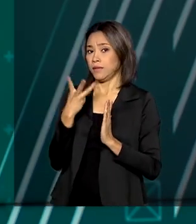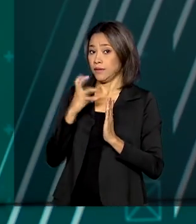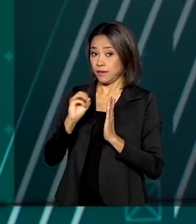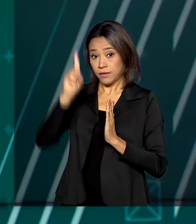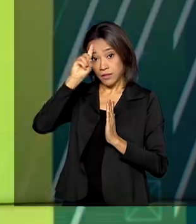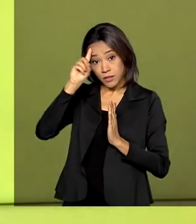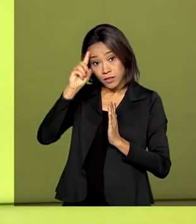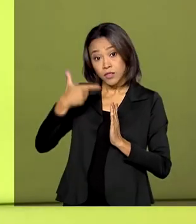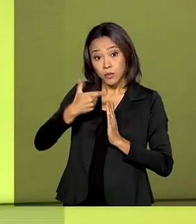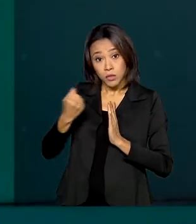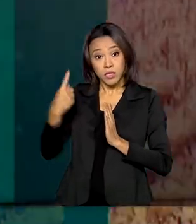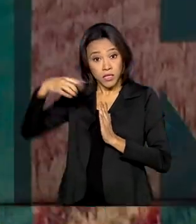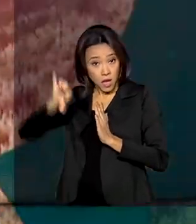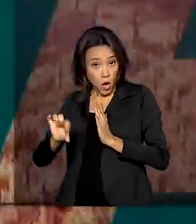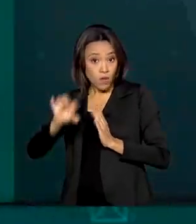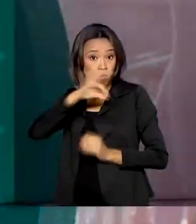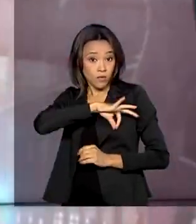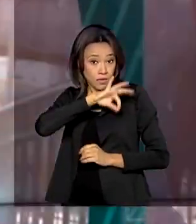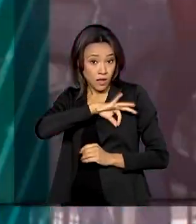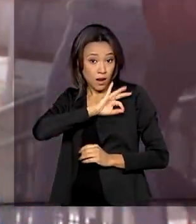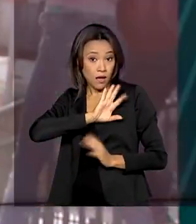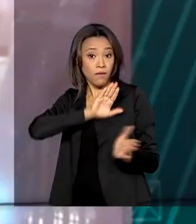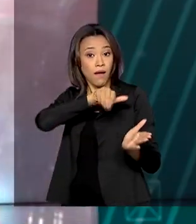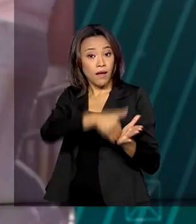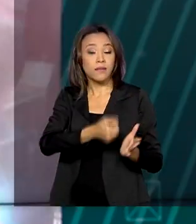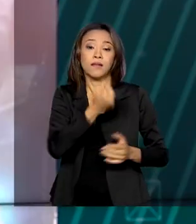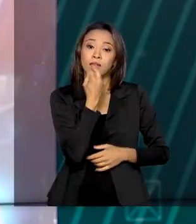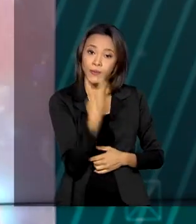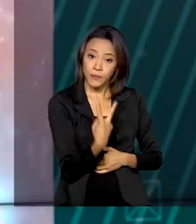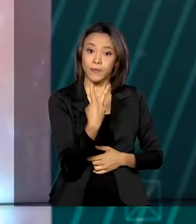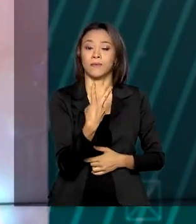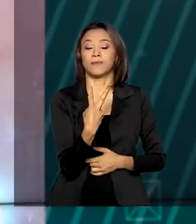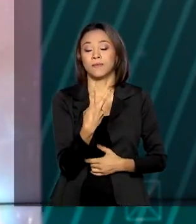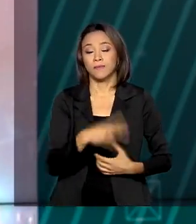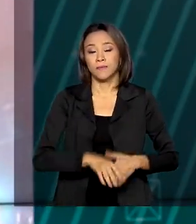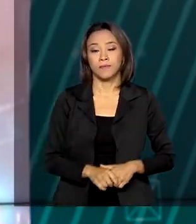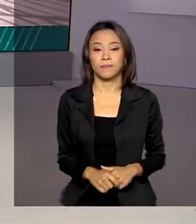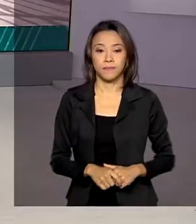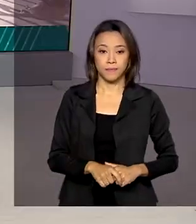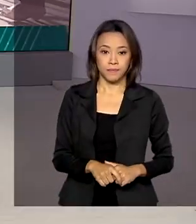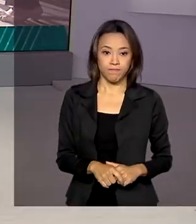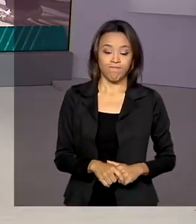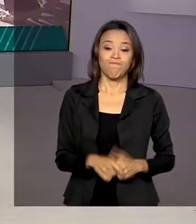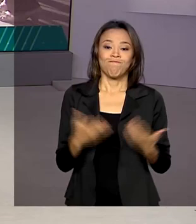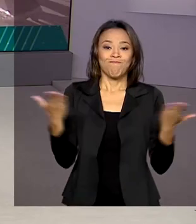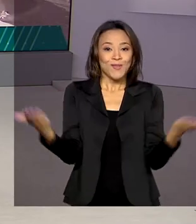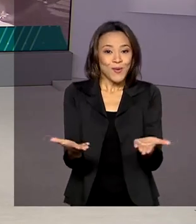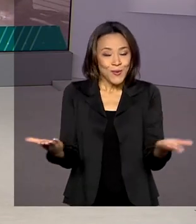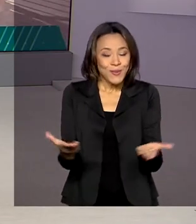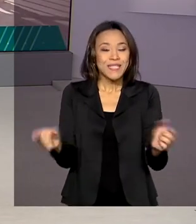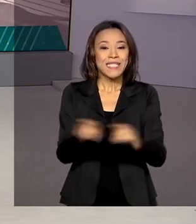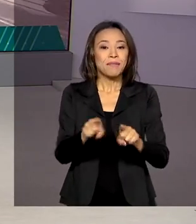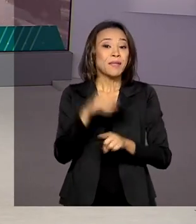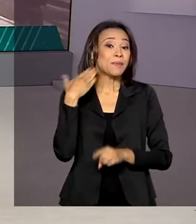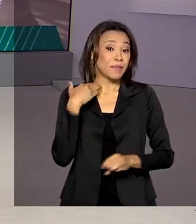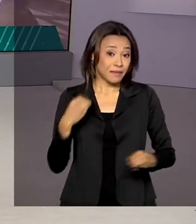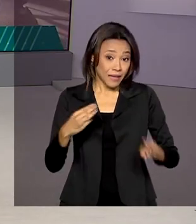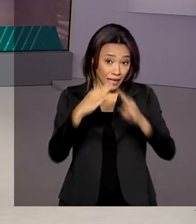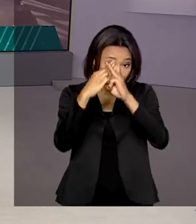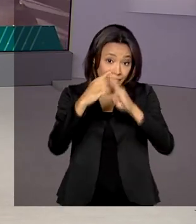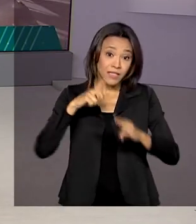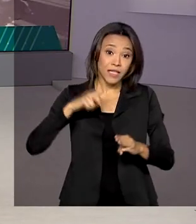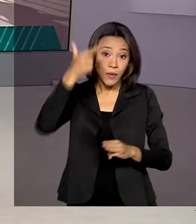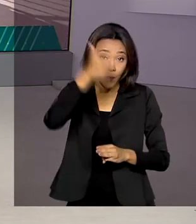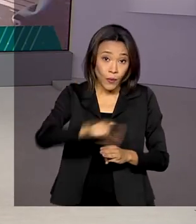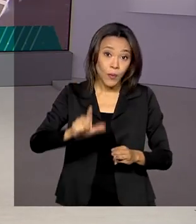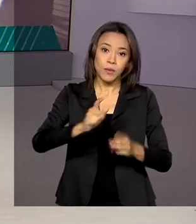2019 com remuneração mensal média de até dois salários mínimos. Hoje também a Caixa realiza mais uma